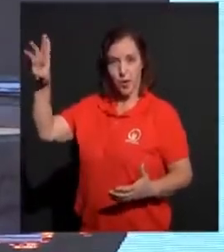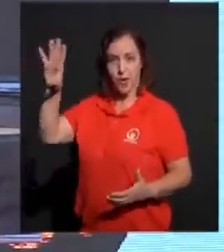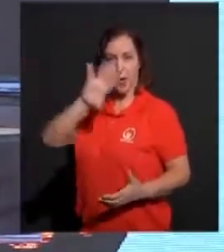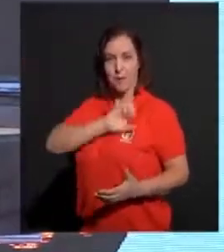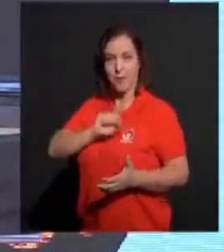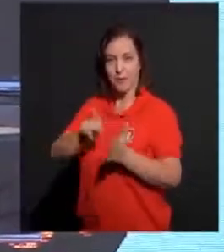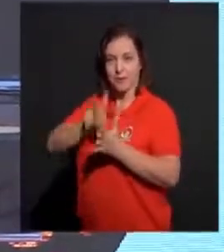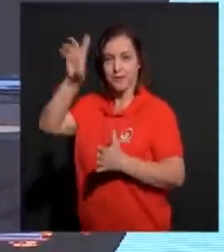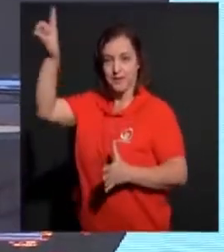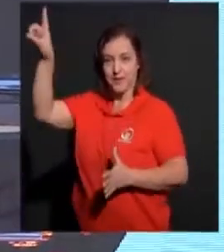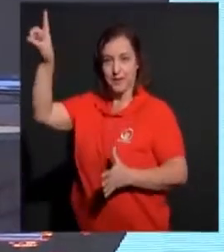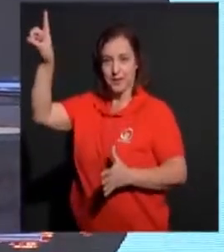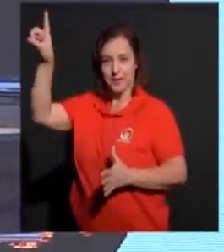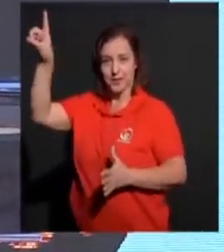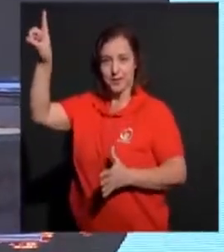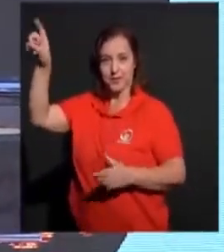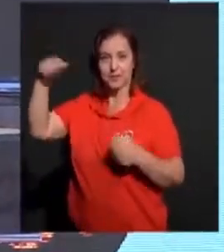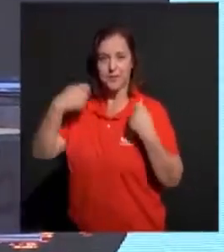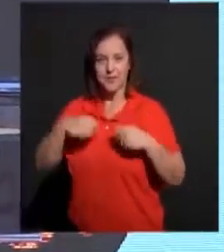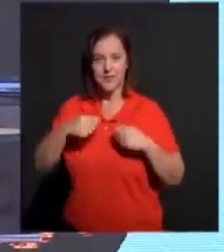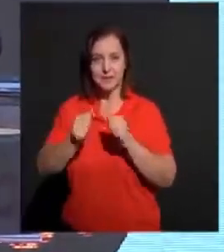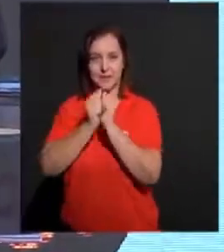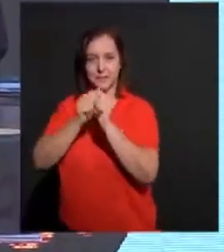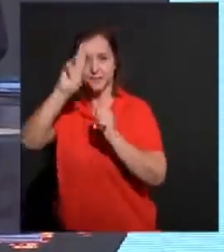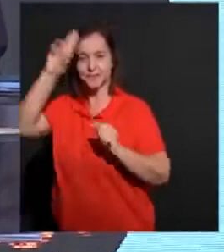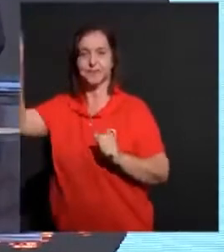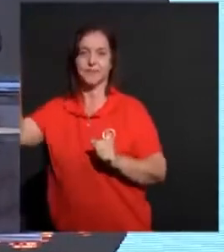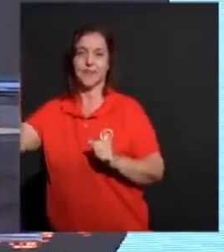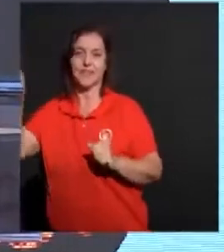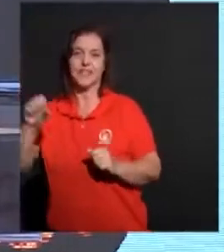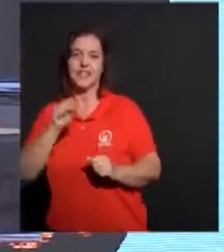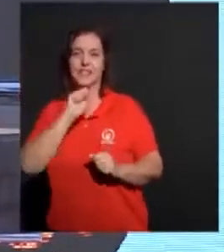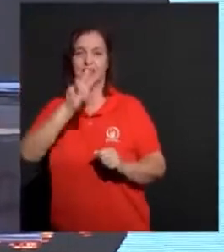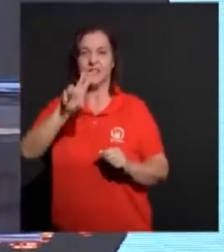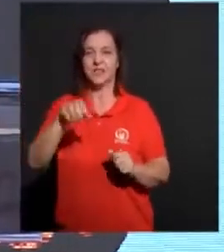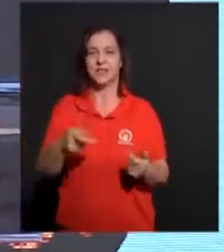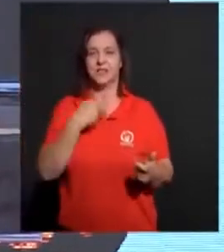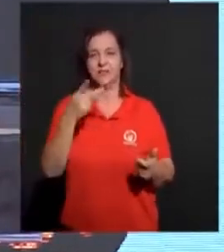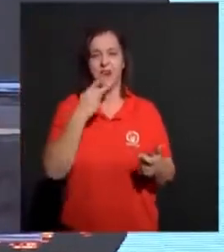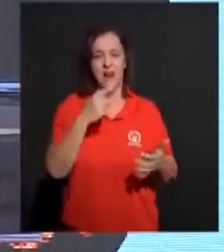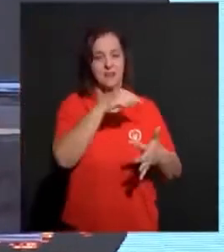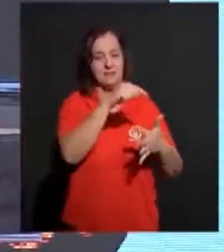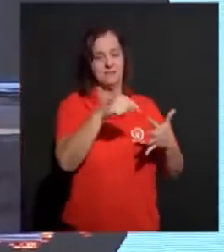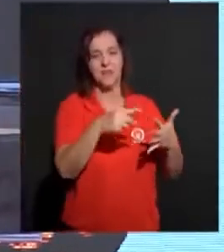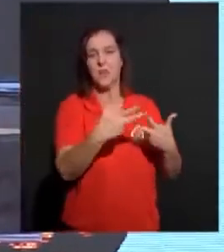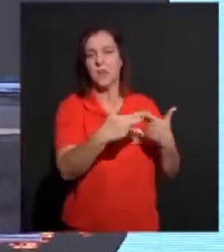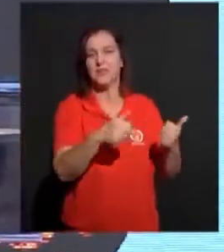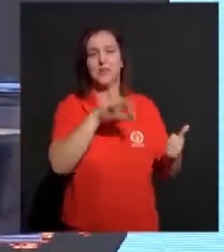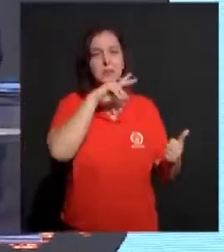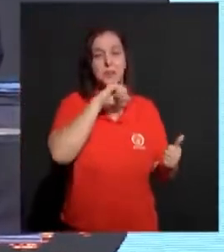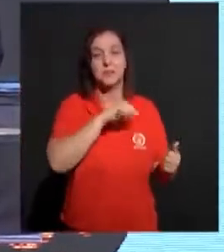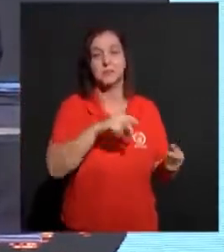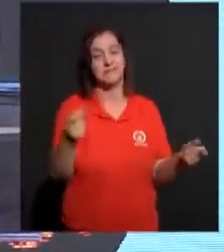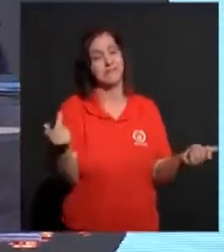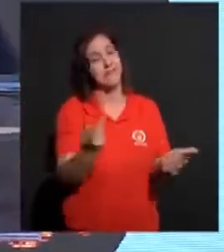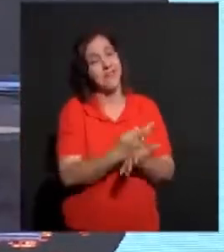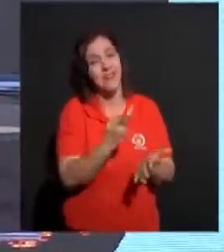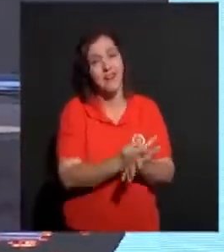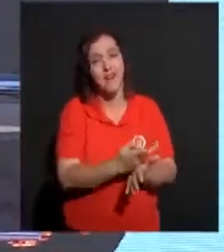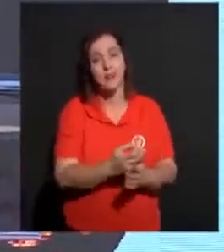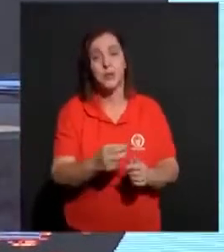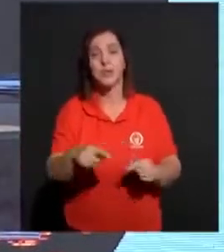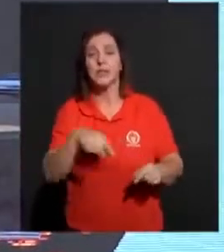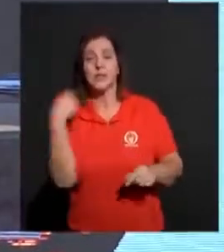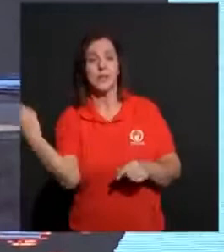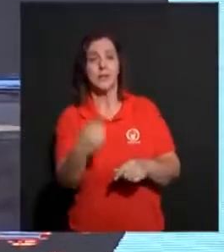Está errado. Nessa manhã. Que o Espírito Santo. Que possa nos batizar em amor. Que venha